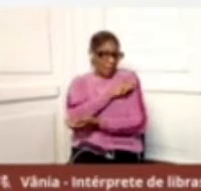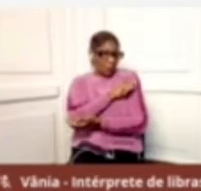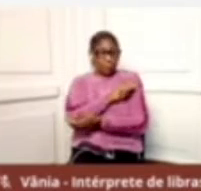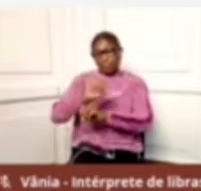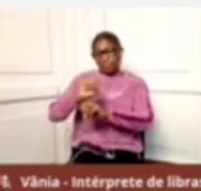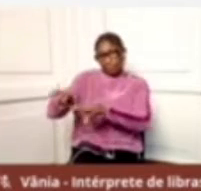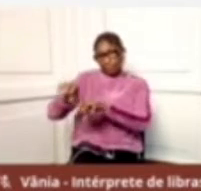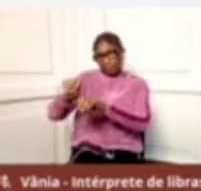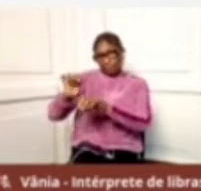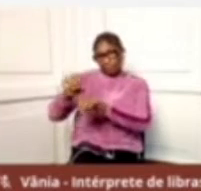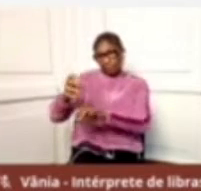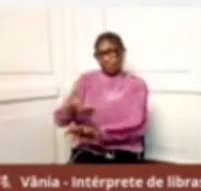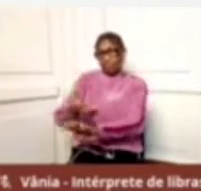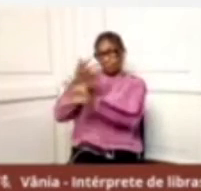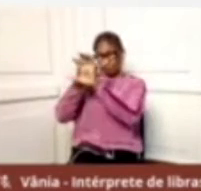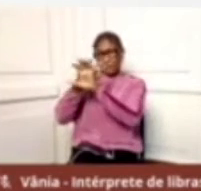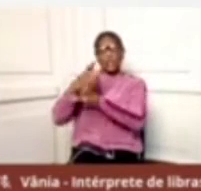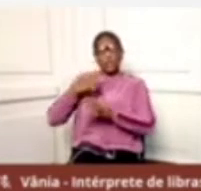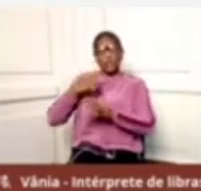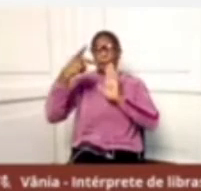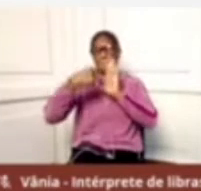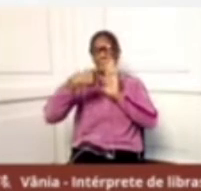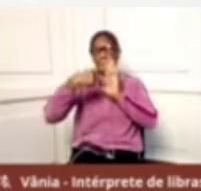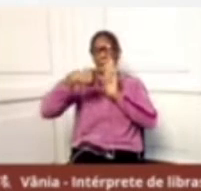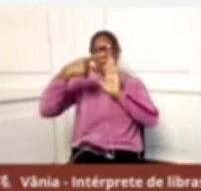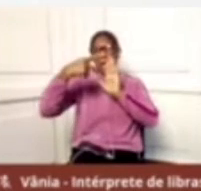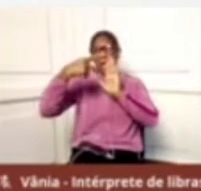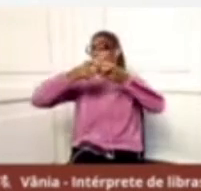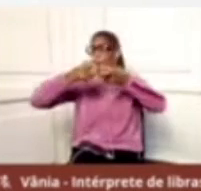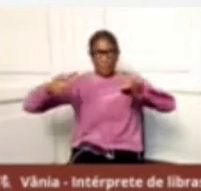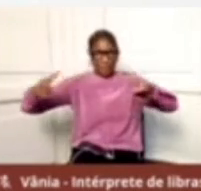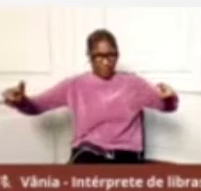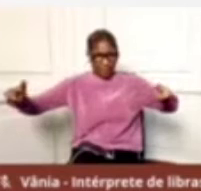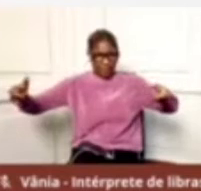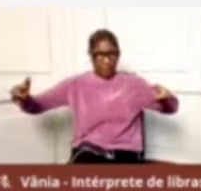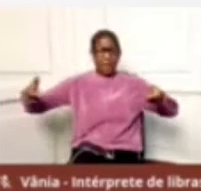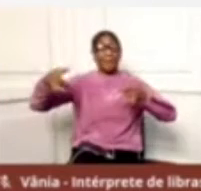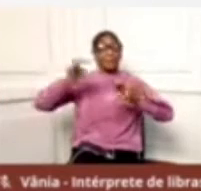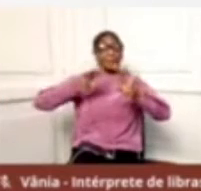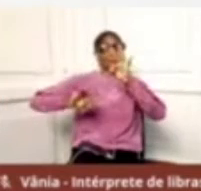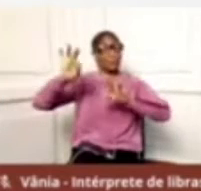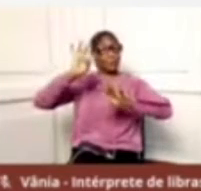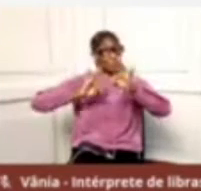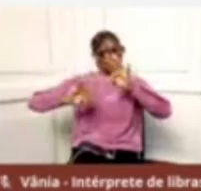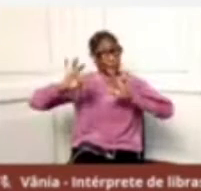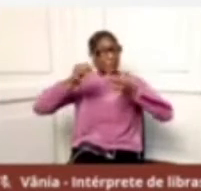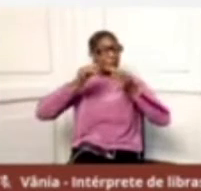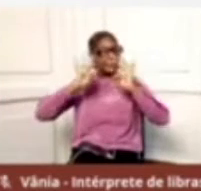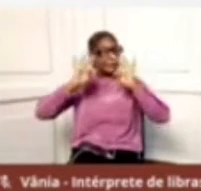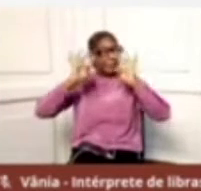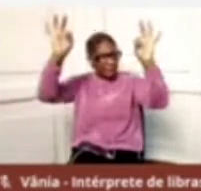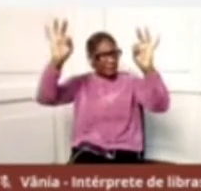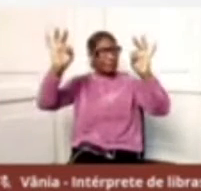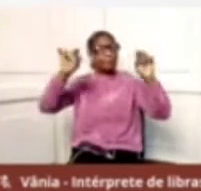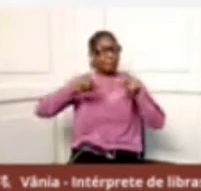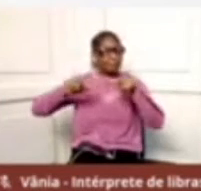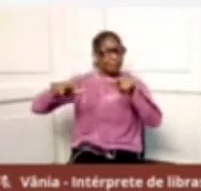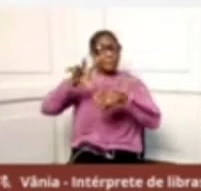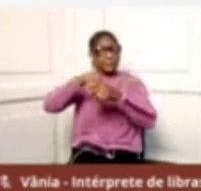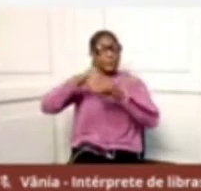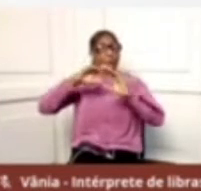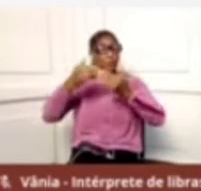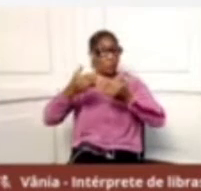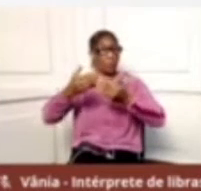Nós já tínhamos um plano de ampliar a educação com tecnologia, inserção tecnológica nas nossas escolas